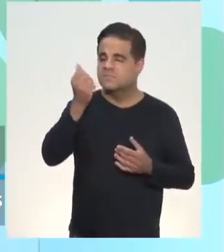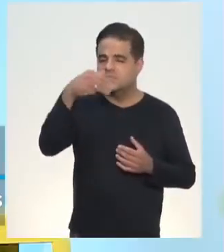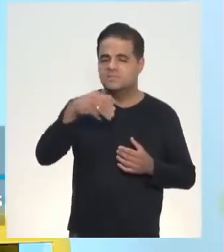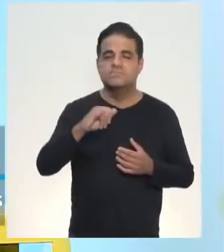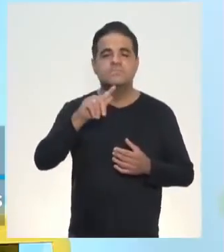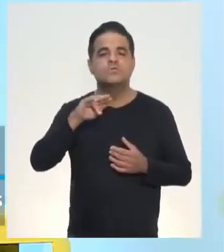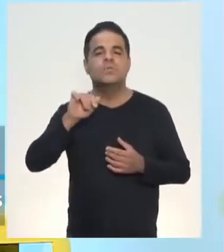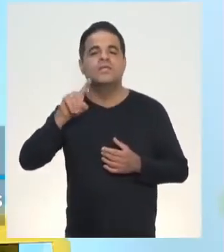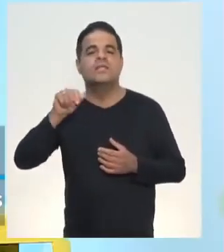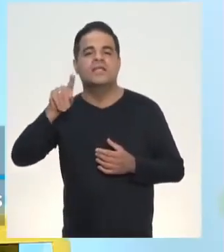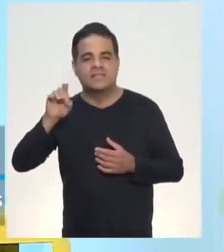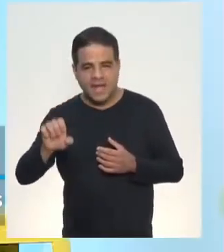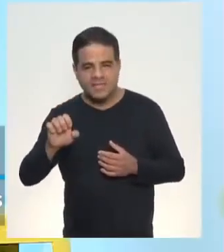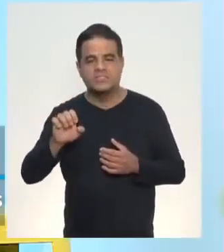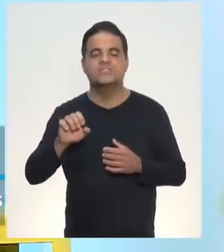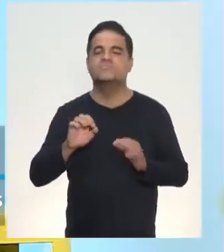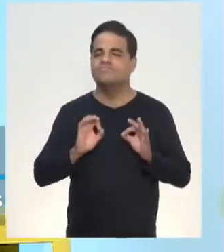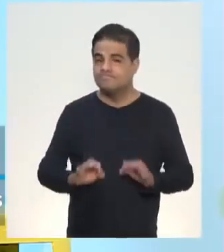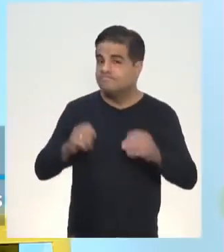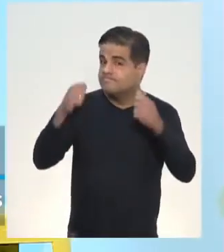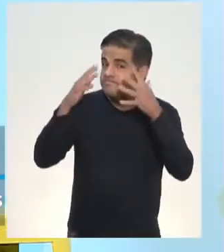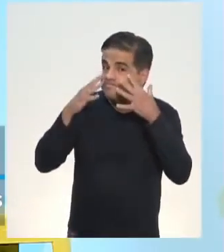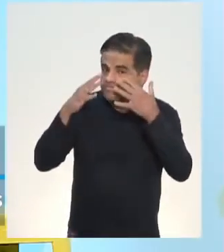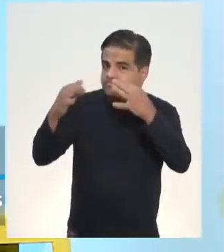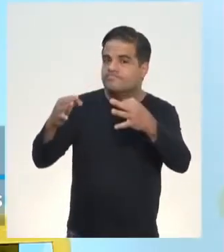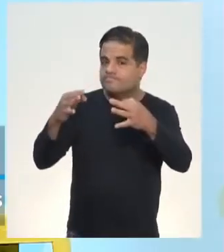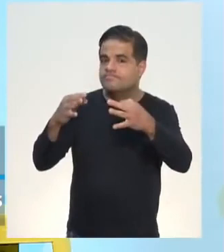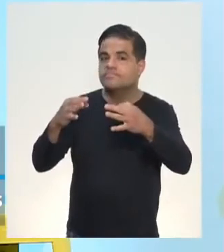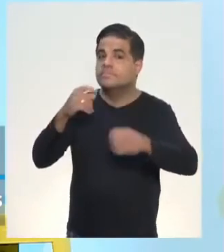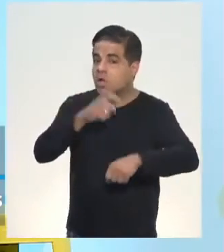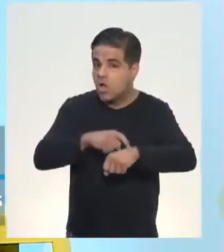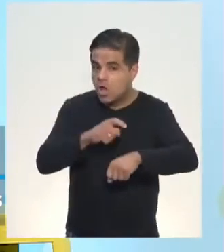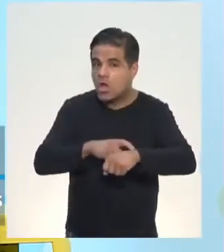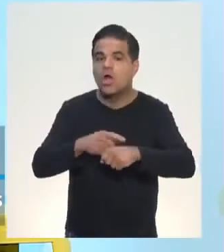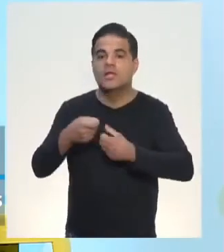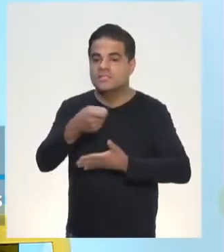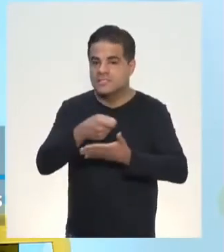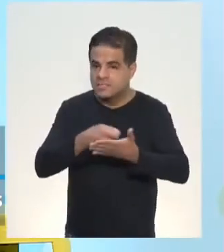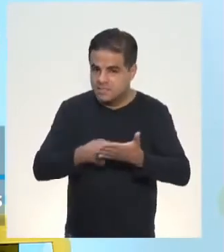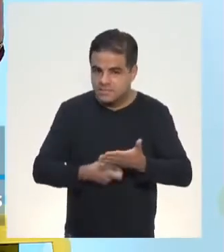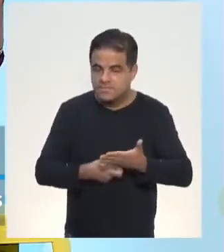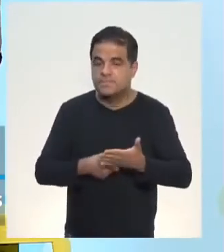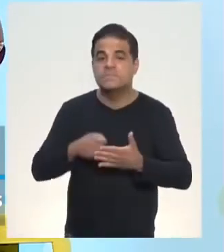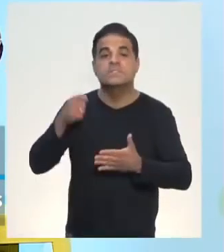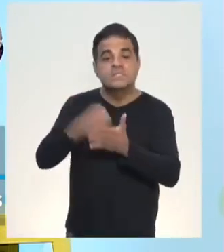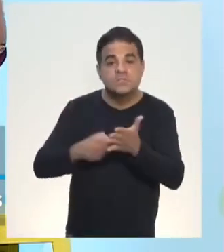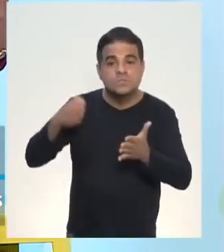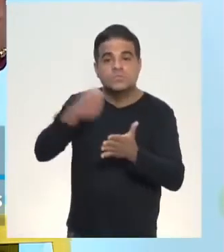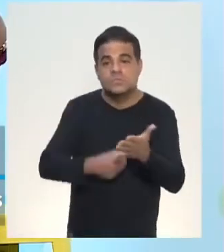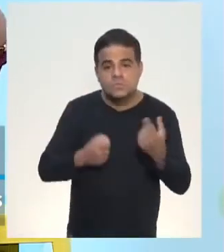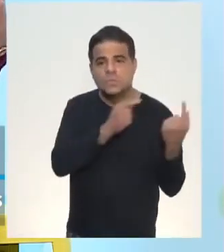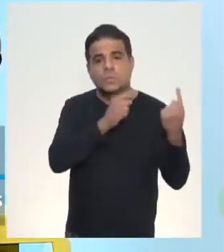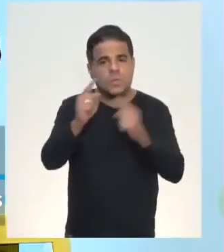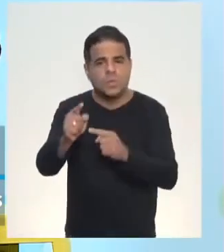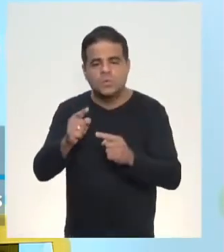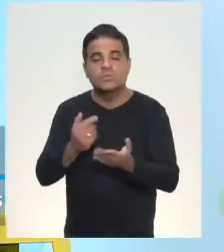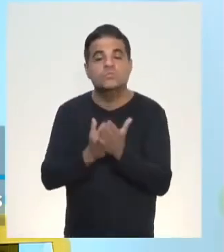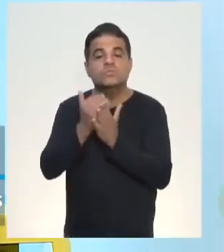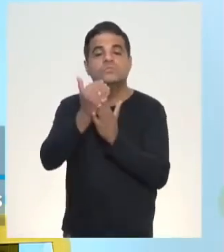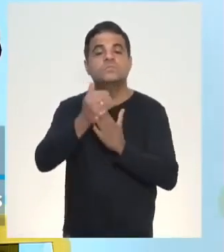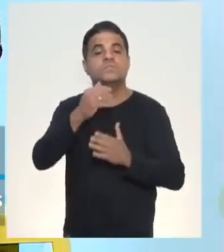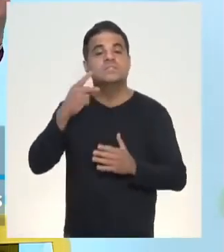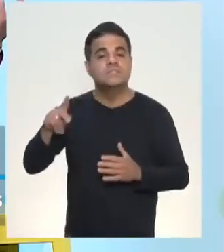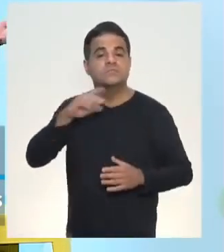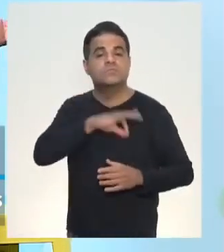Então, a gente precisa prestar atenção para não cometer isso na escrita. Eles estão protestando contra o aumento de